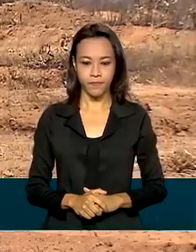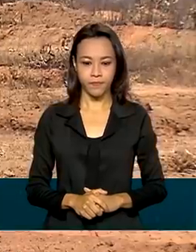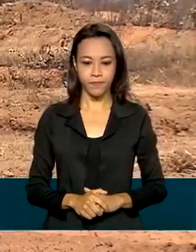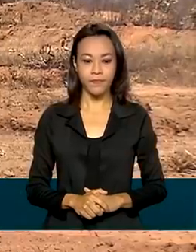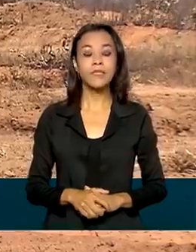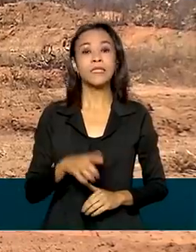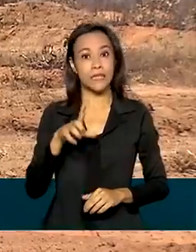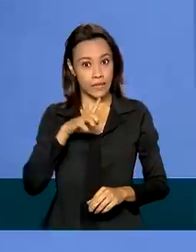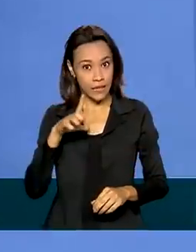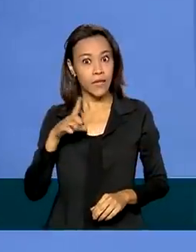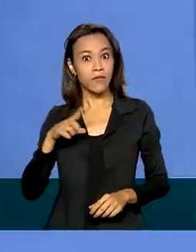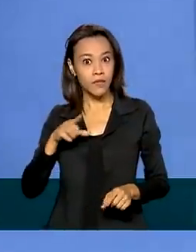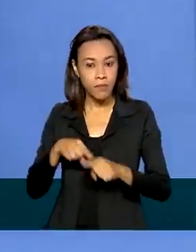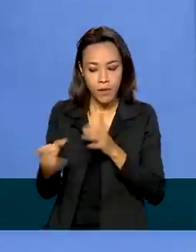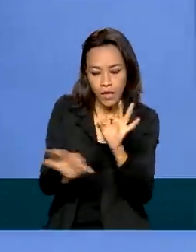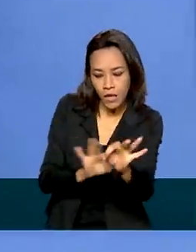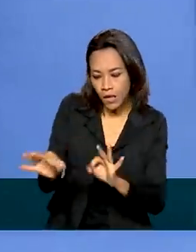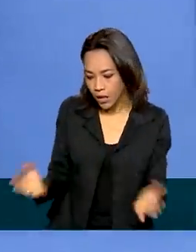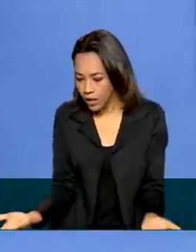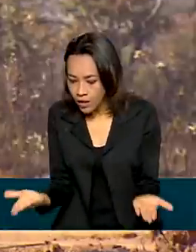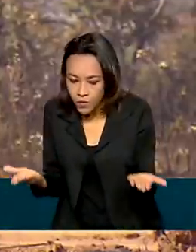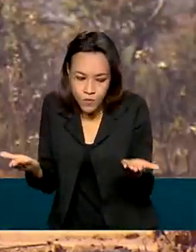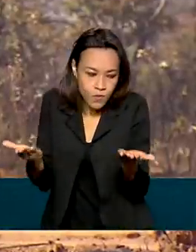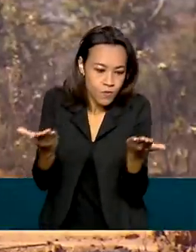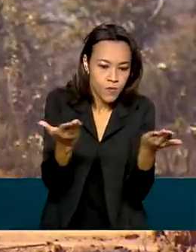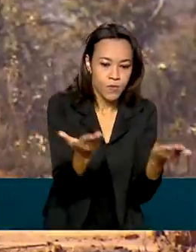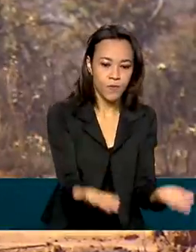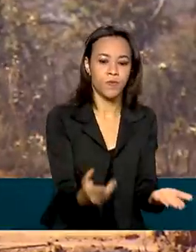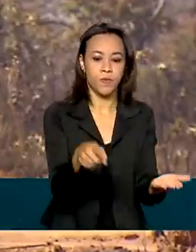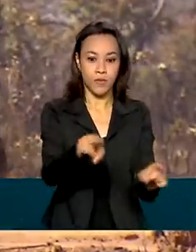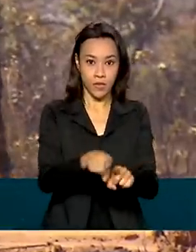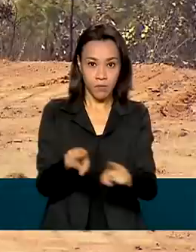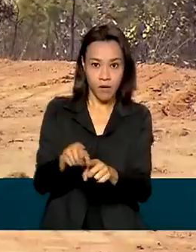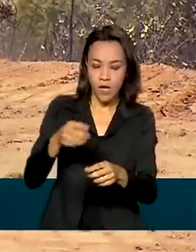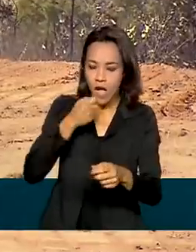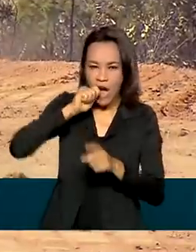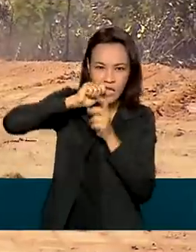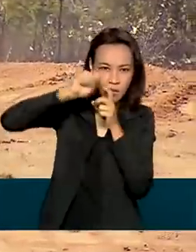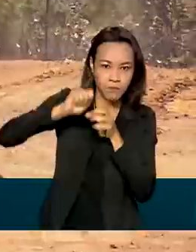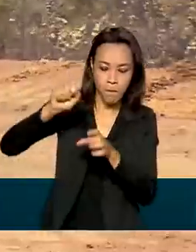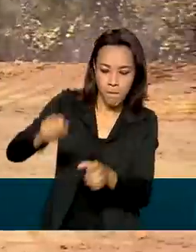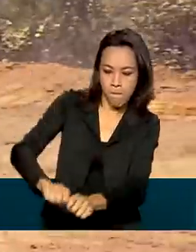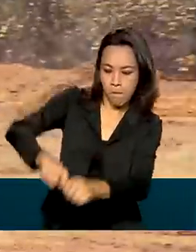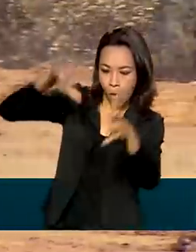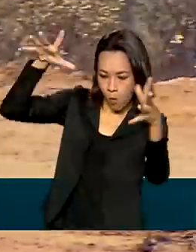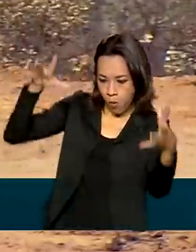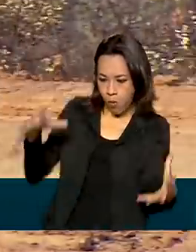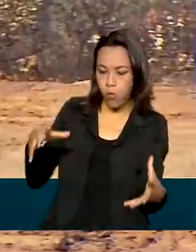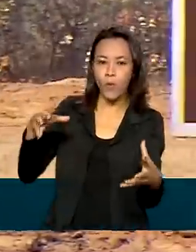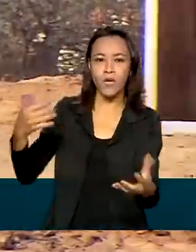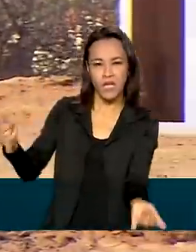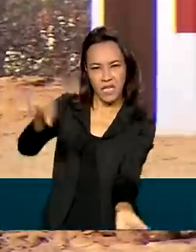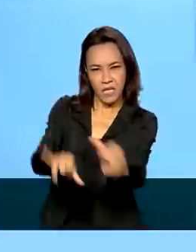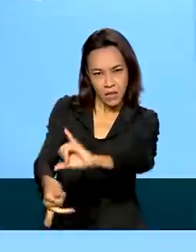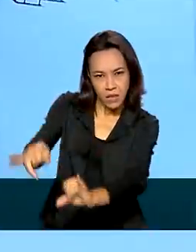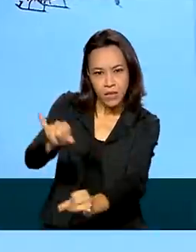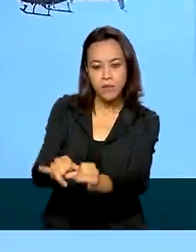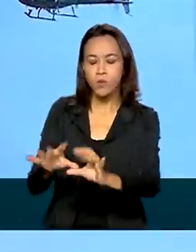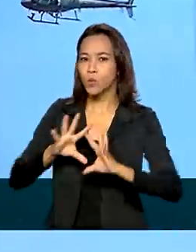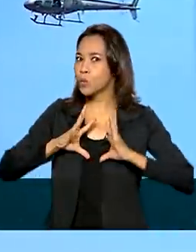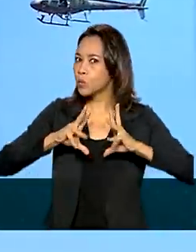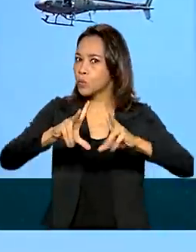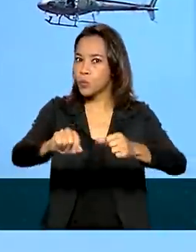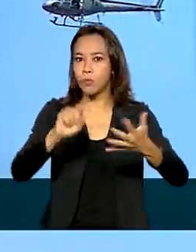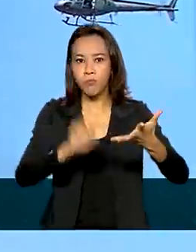Ações de resgate e paraquedistas. Desarmamento de explosivos e defesa de ataques químicos. Teve de tudo